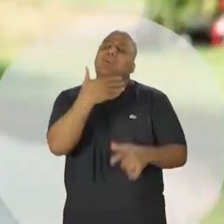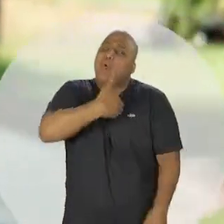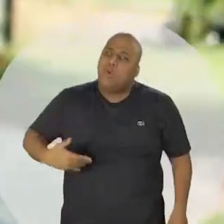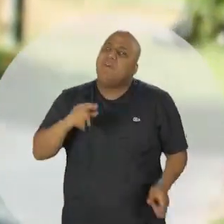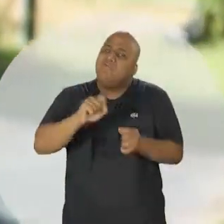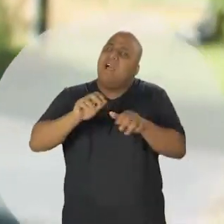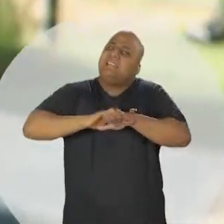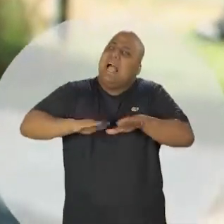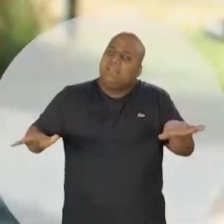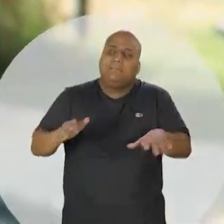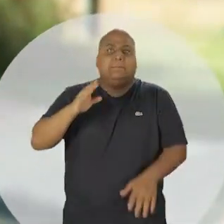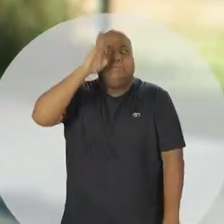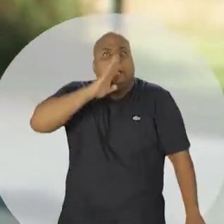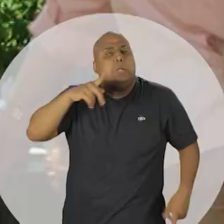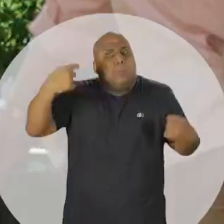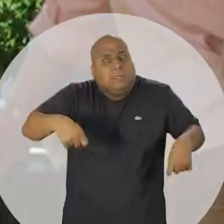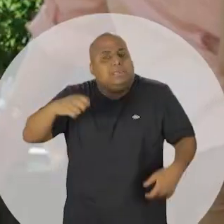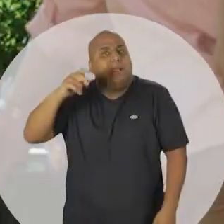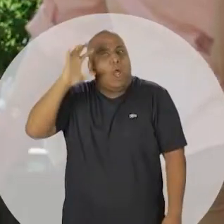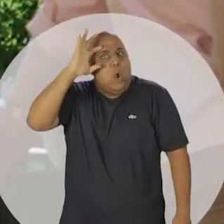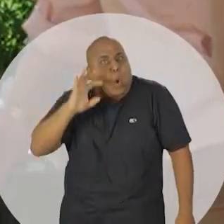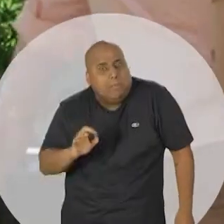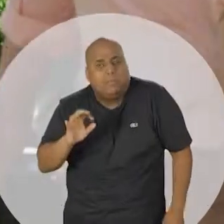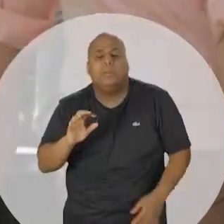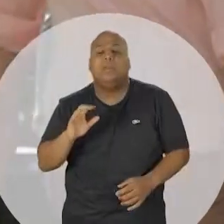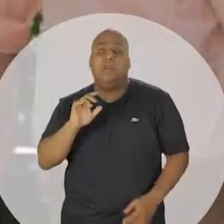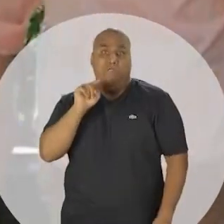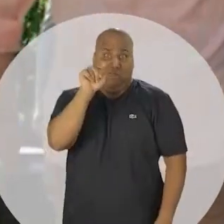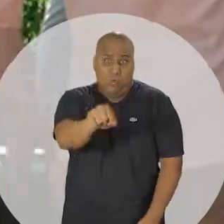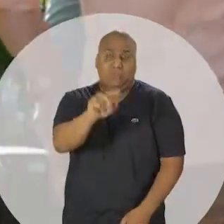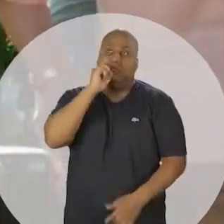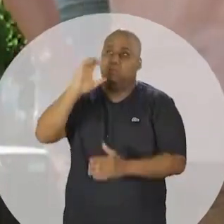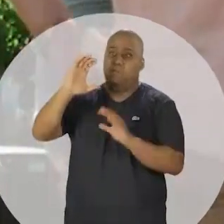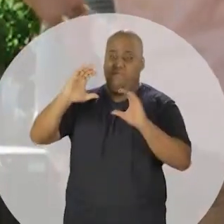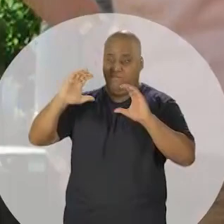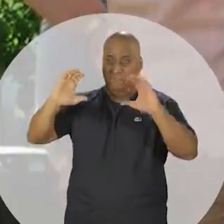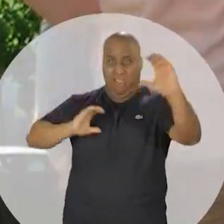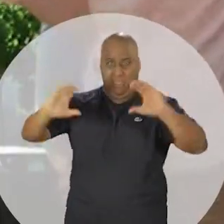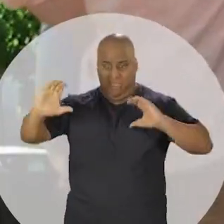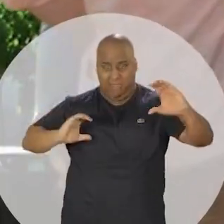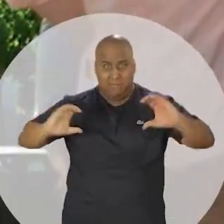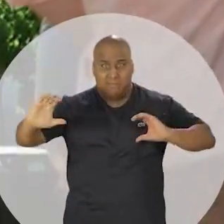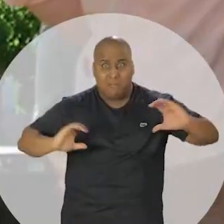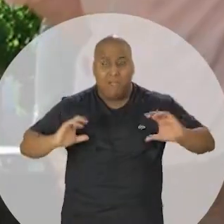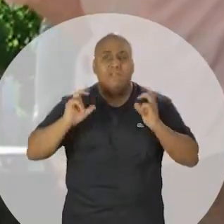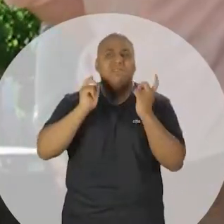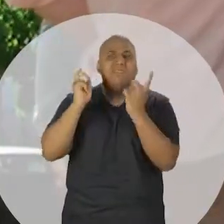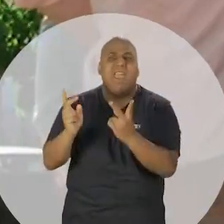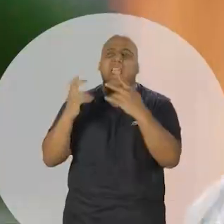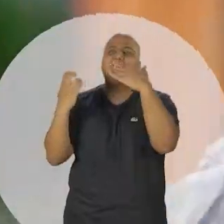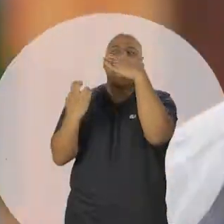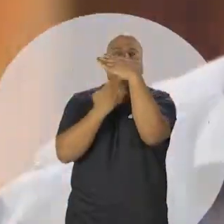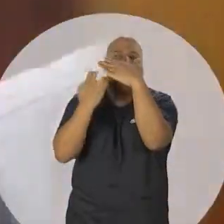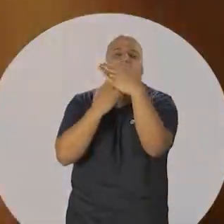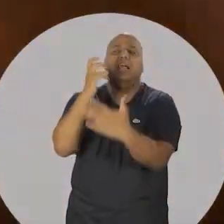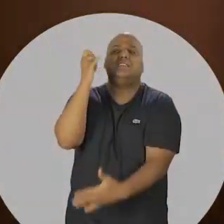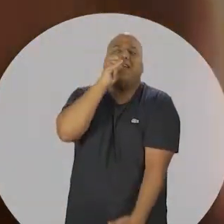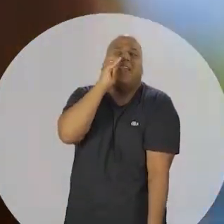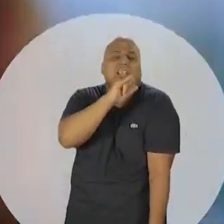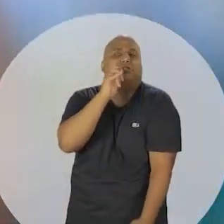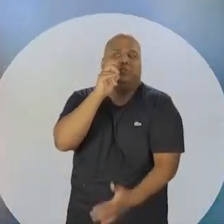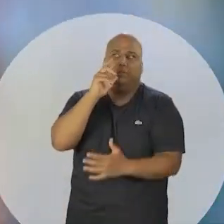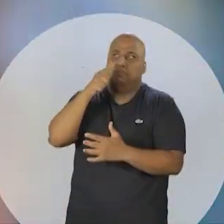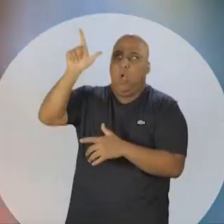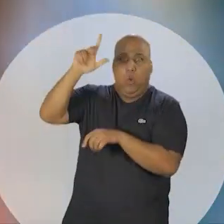solução. E é o que eles estão fazendo. O brasileiro precisa saber disso. Quando você pega uma montanha de dinheiro que você arrecada, por exemplo, vendendo as usinas